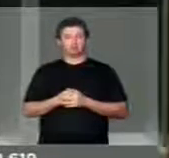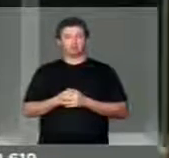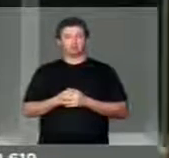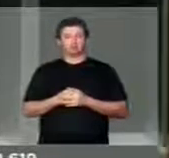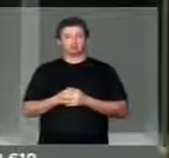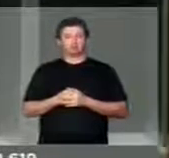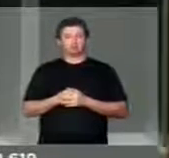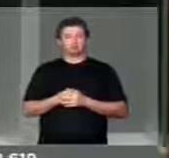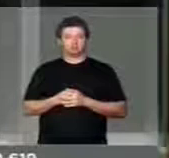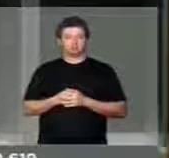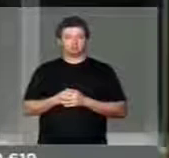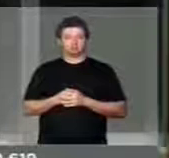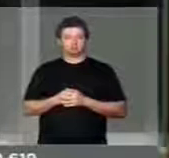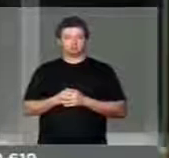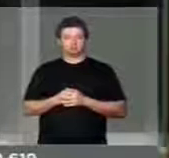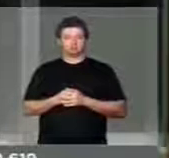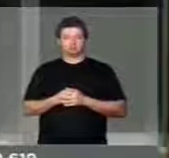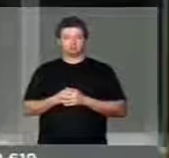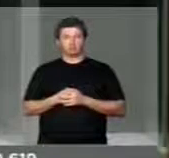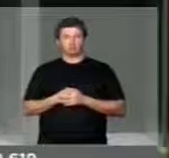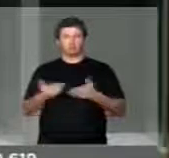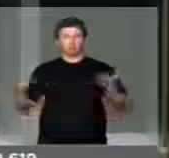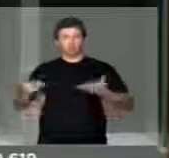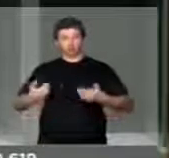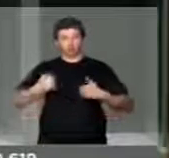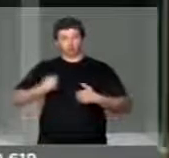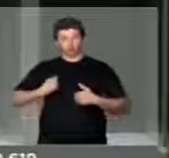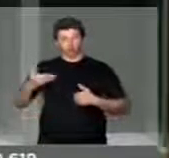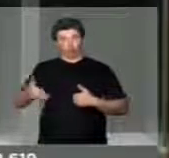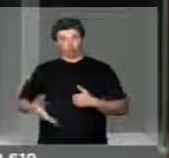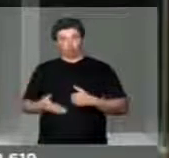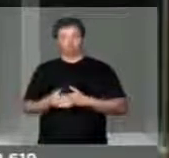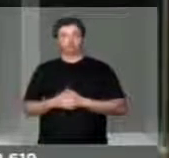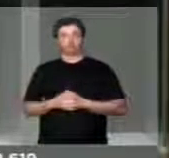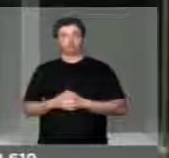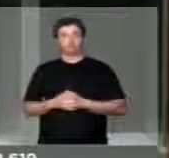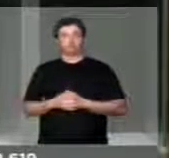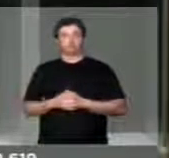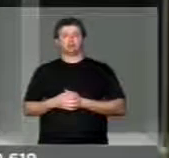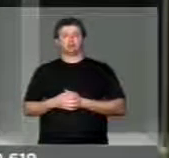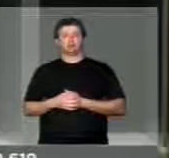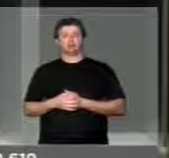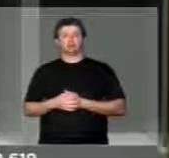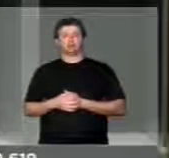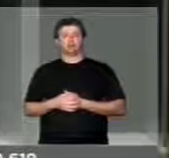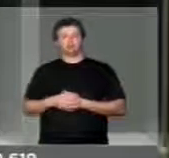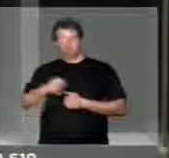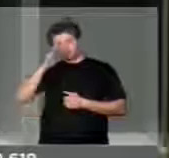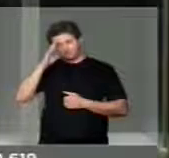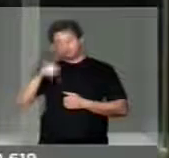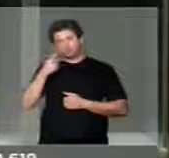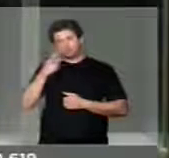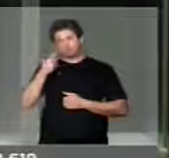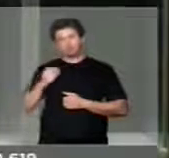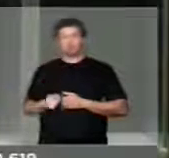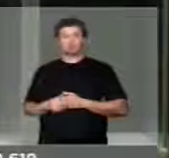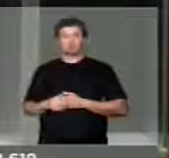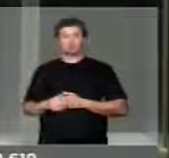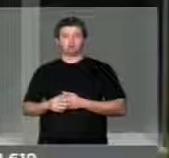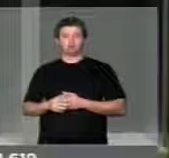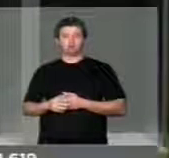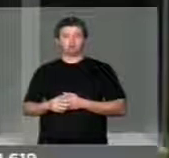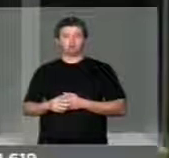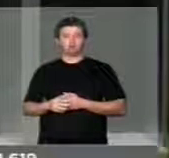eu hoje estou aqui nesta fala, sobretudo, para